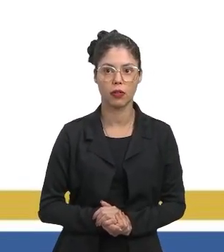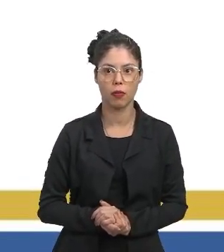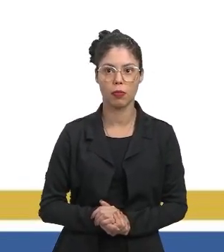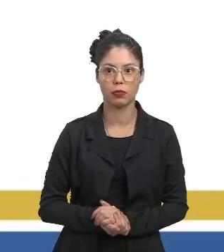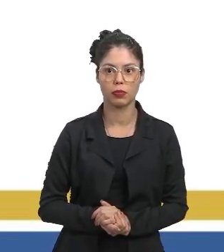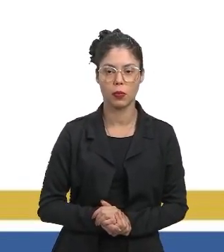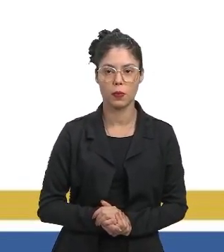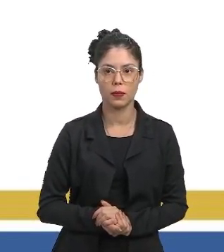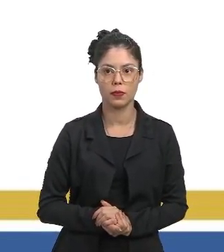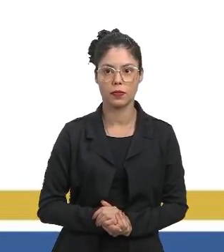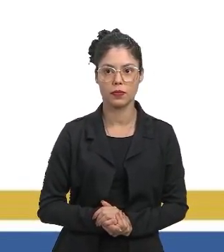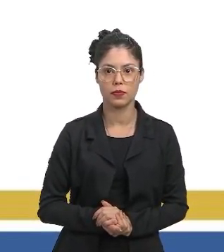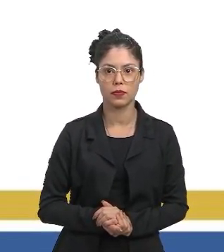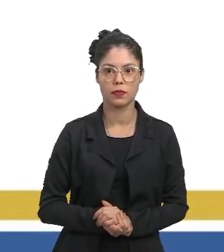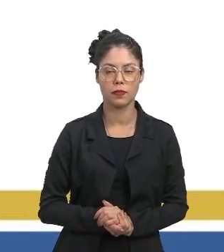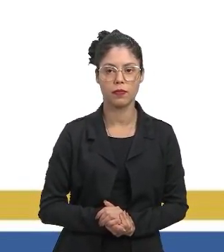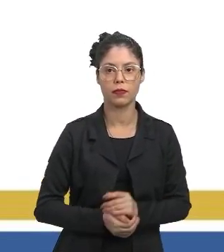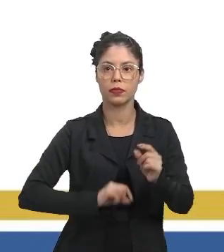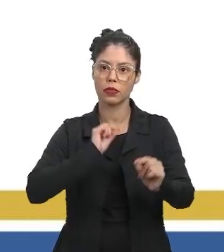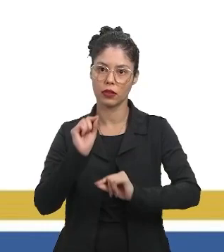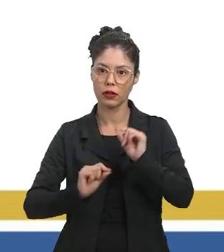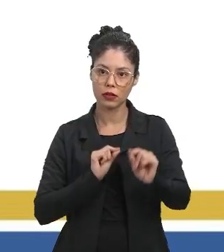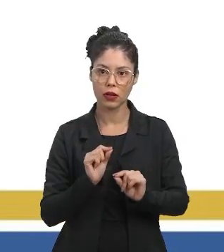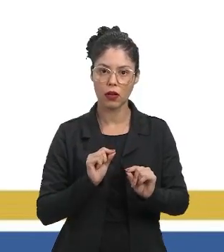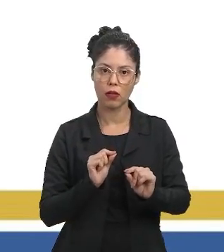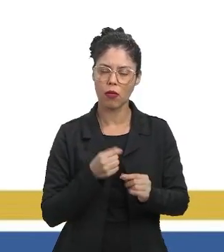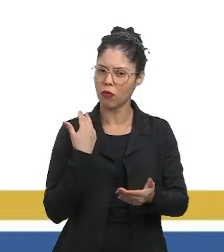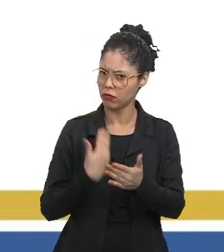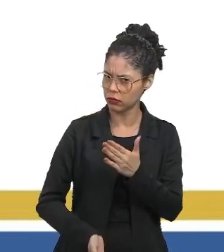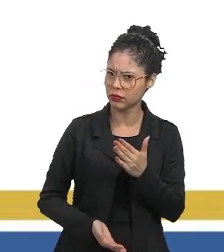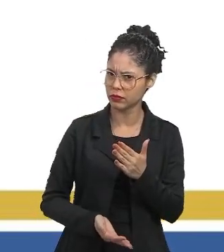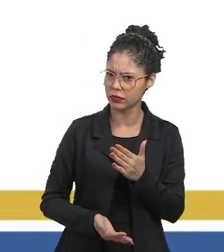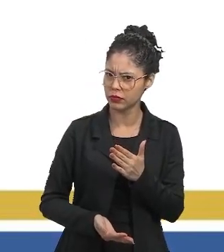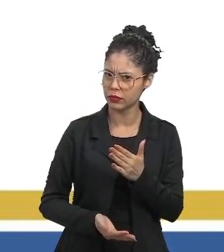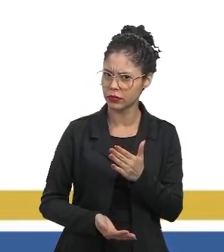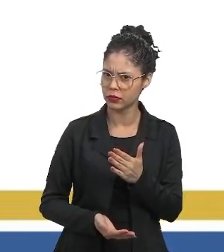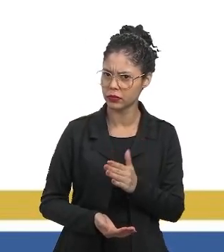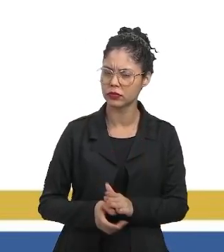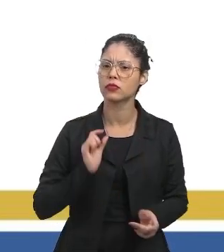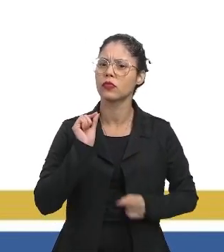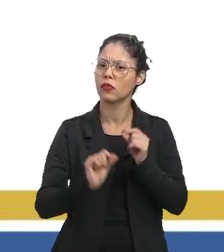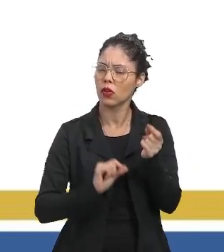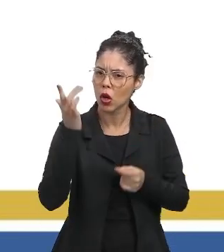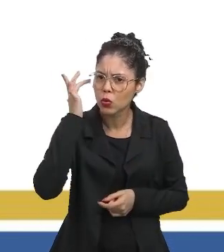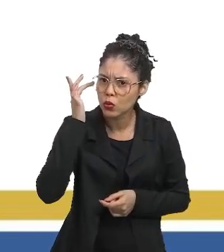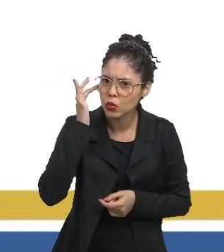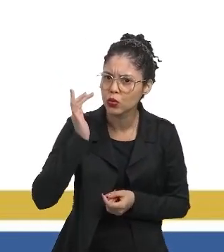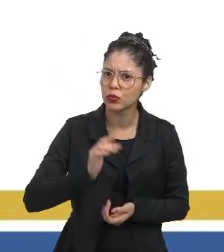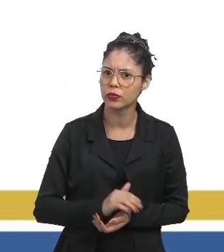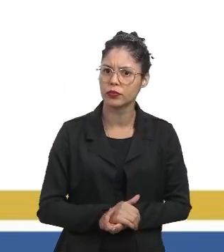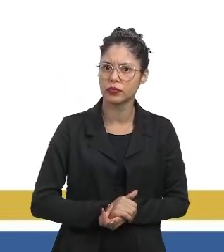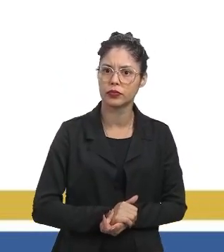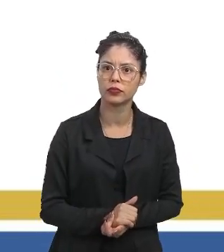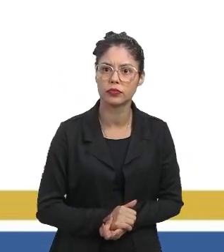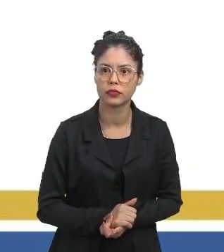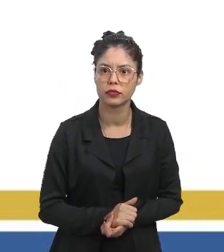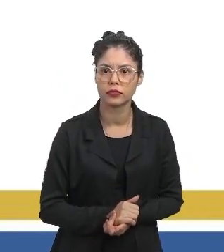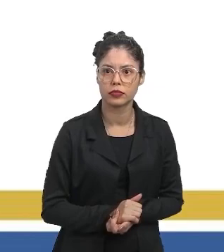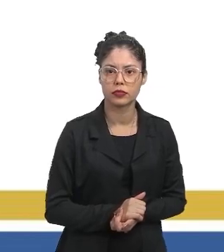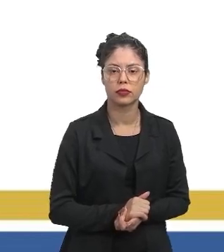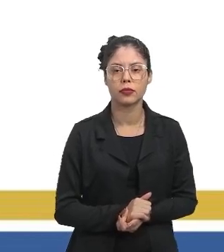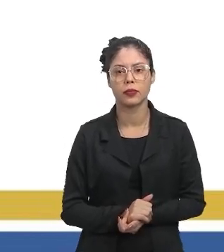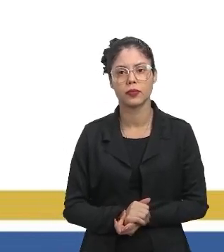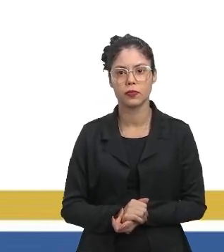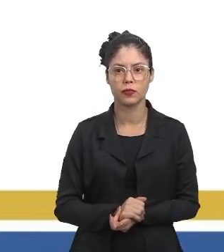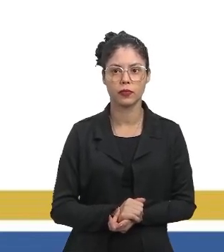Será que a biodiversidade está se perdendo? O que vocês acham? Eu acho que